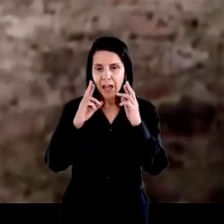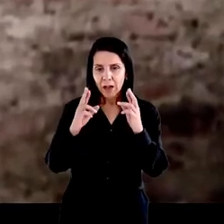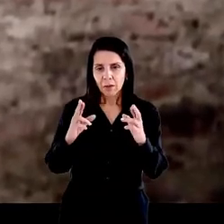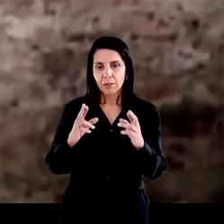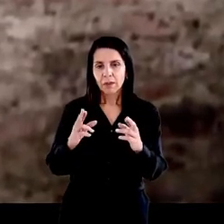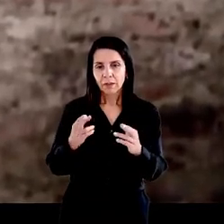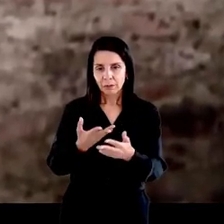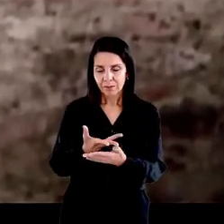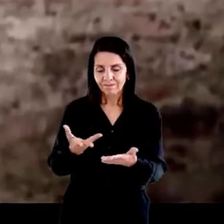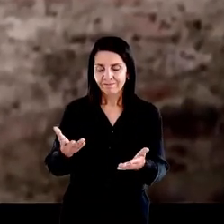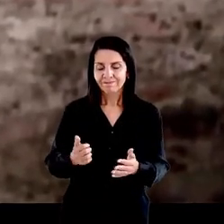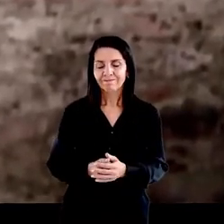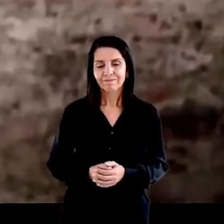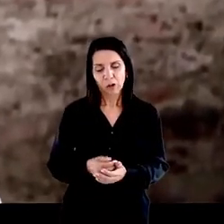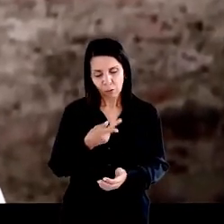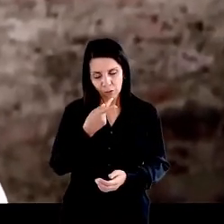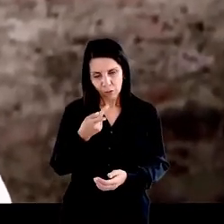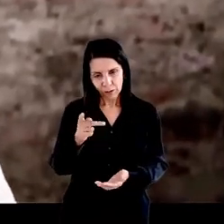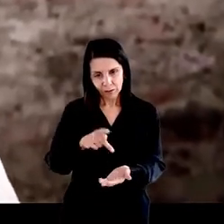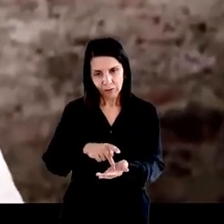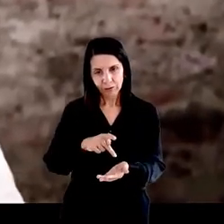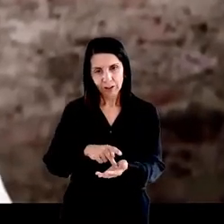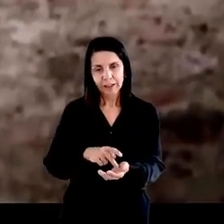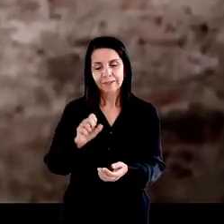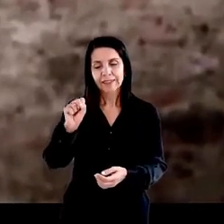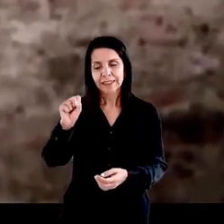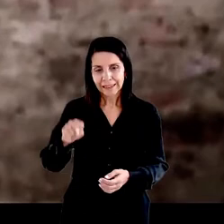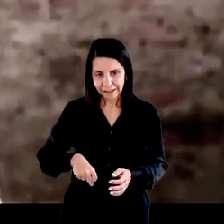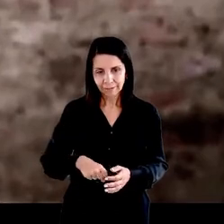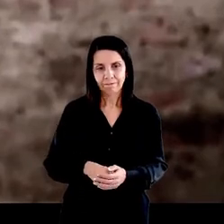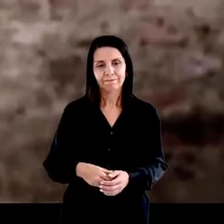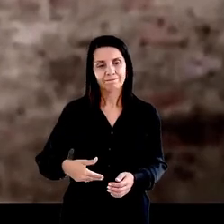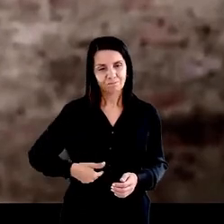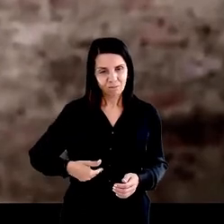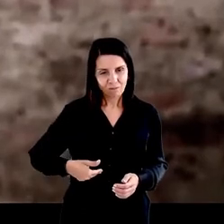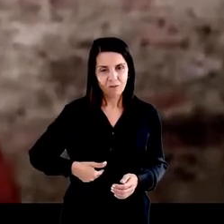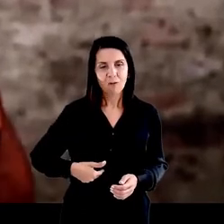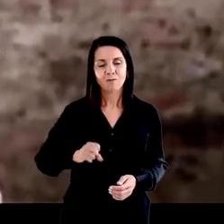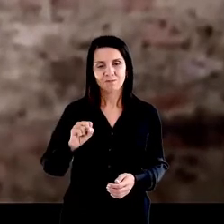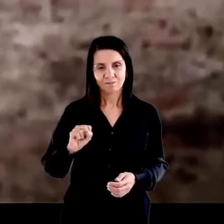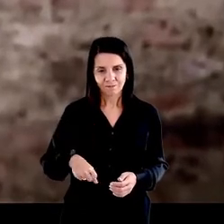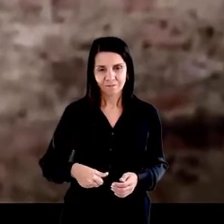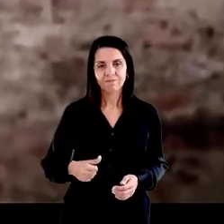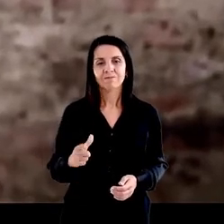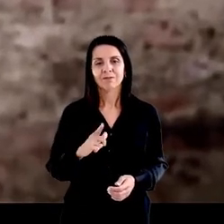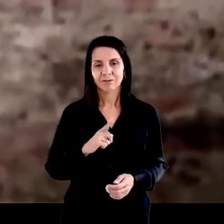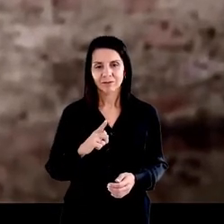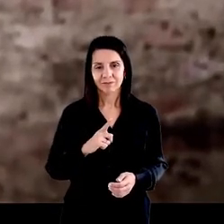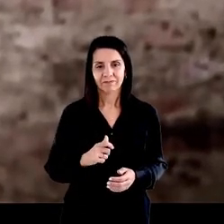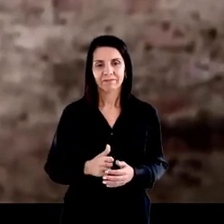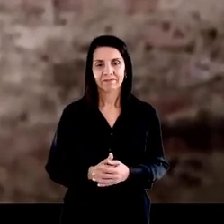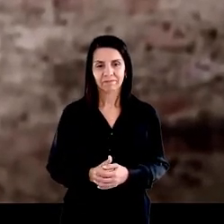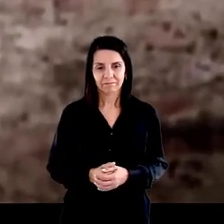Passei sim a palavra. Passei. Mas estou aqui podendo ajudar alguém.